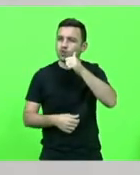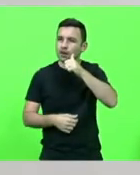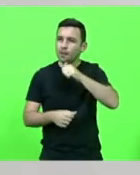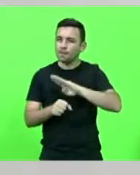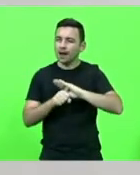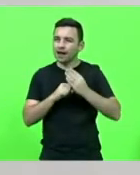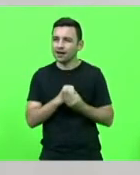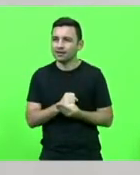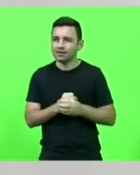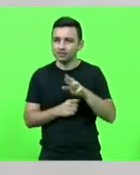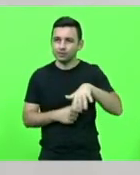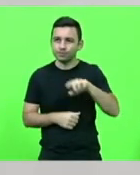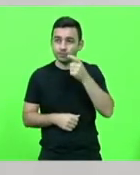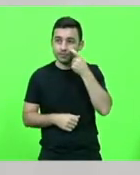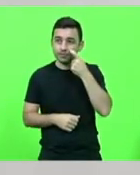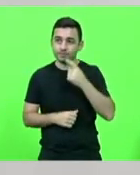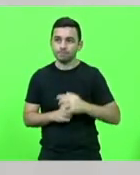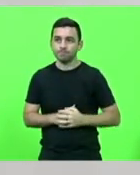região